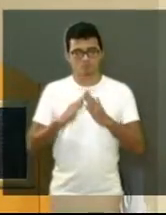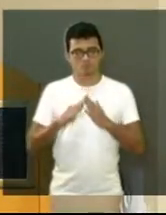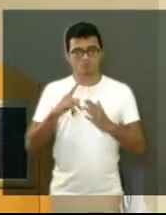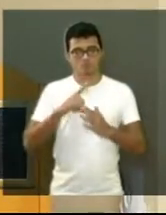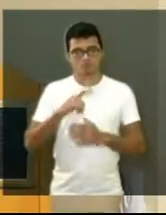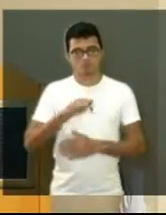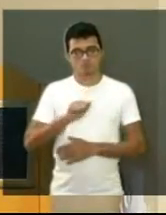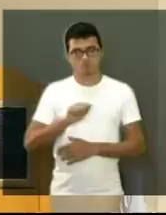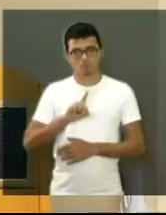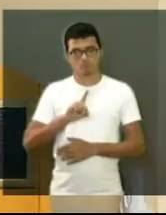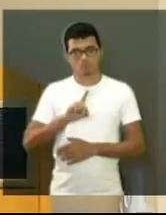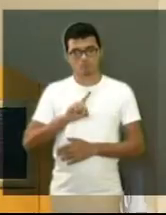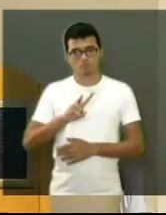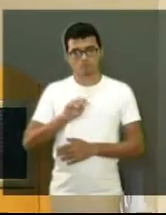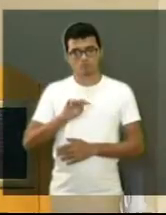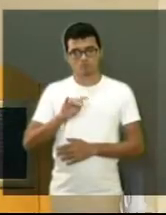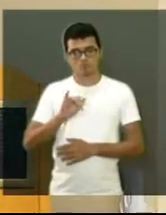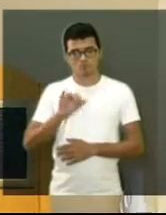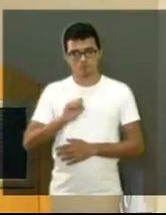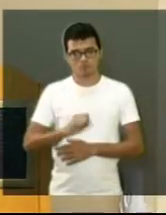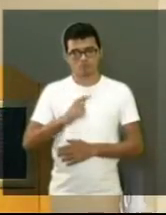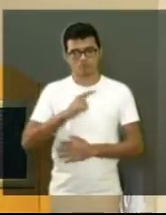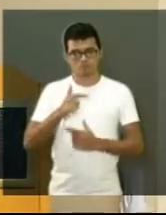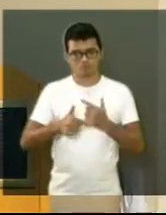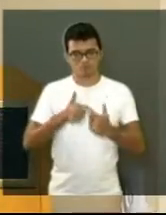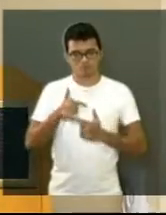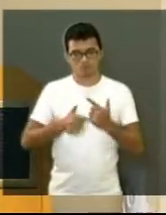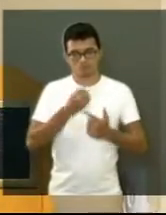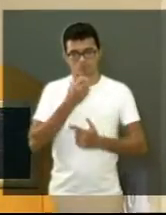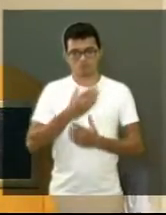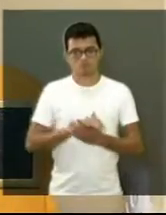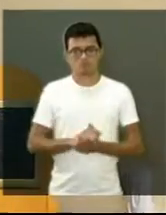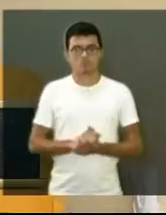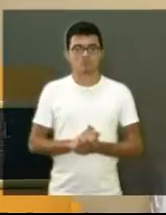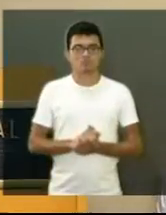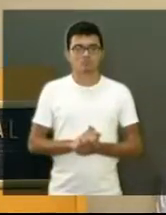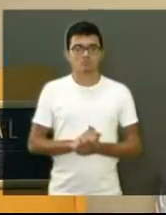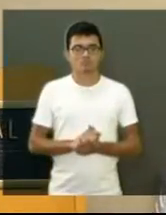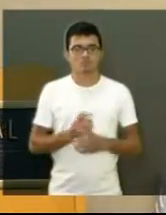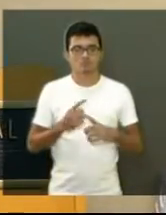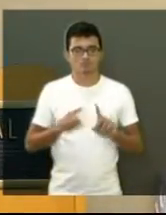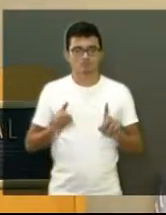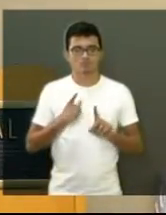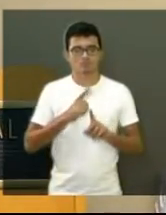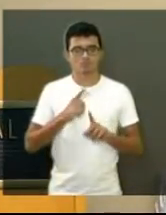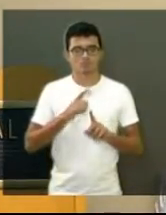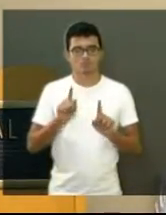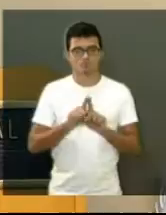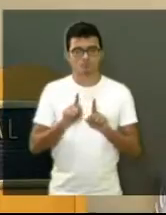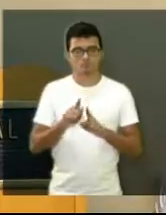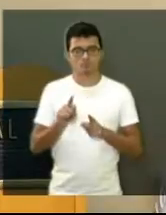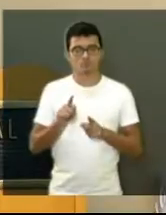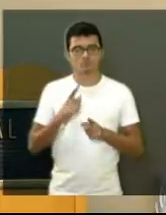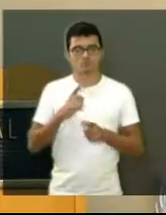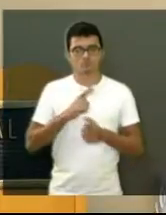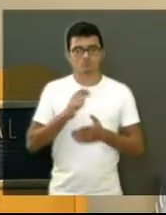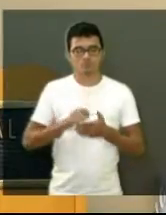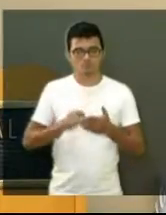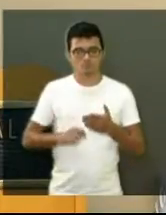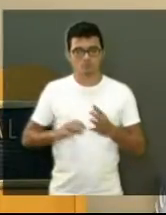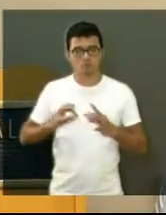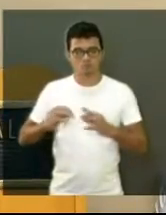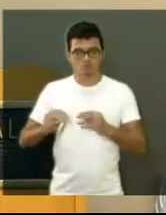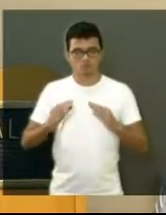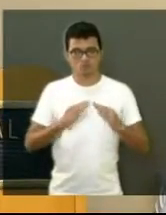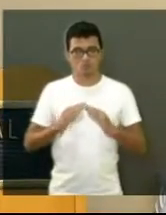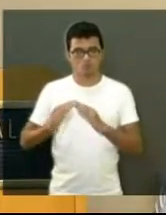que faz um trabalho maravilhoso. Mas, enfim, tenho a vacinada em mãos de todos os moradores daquela região